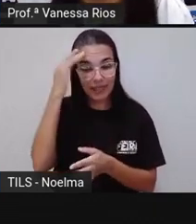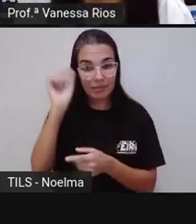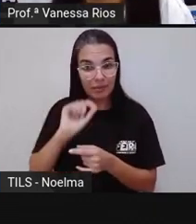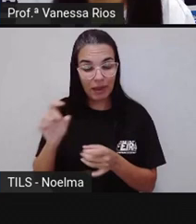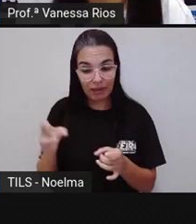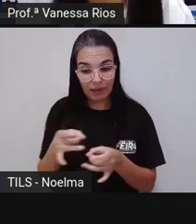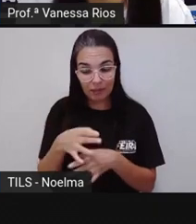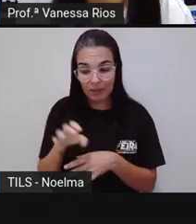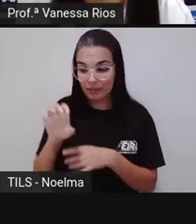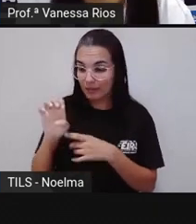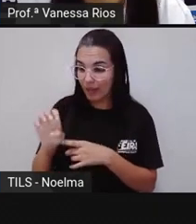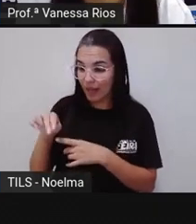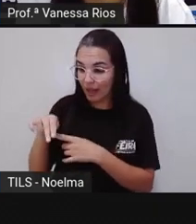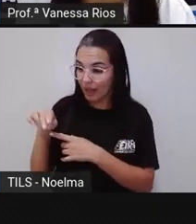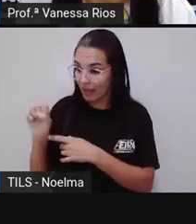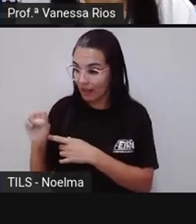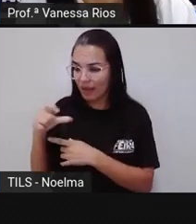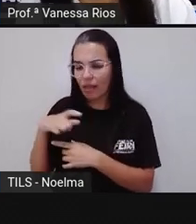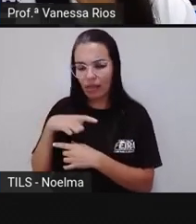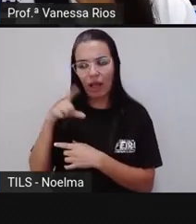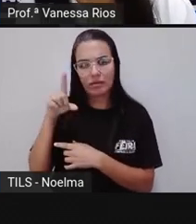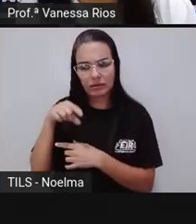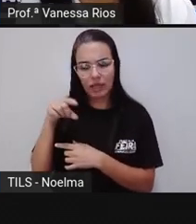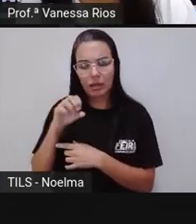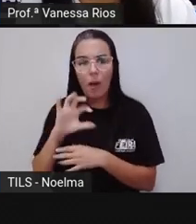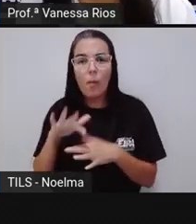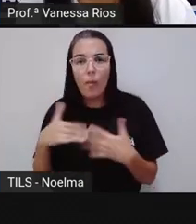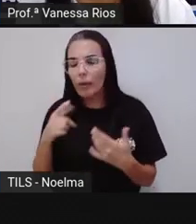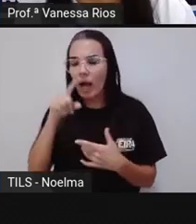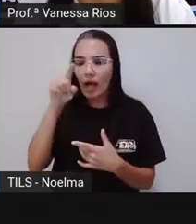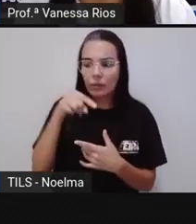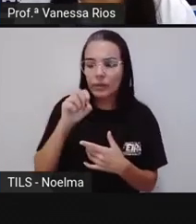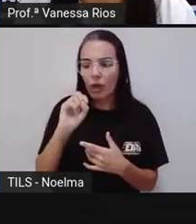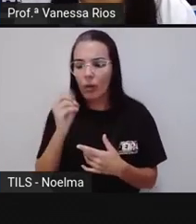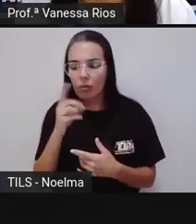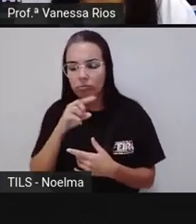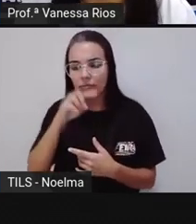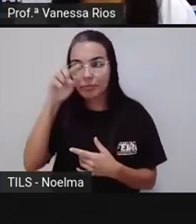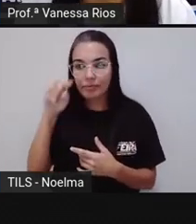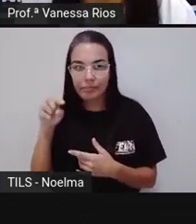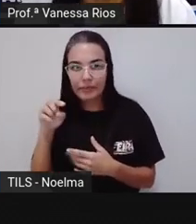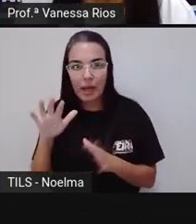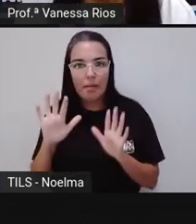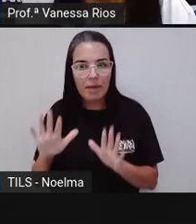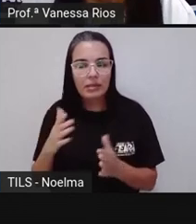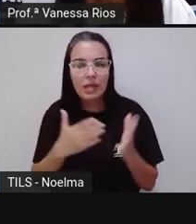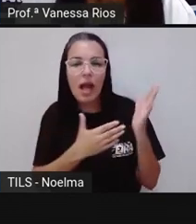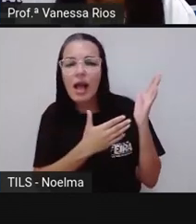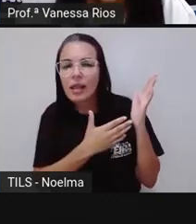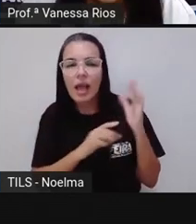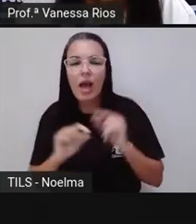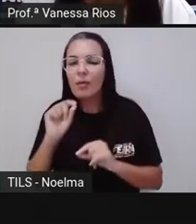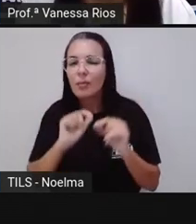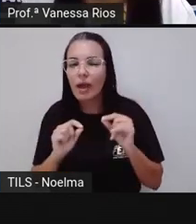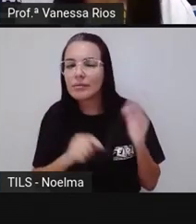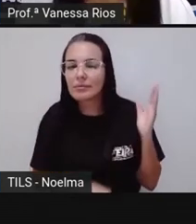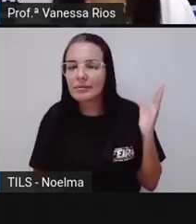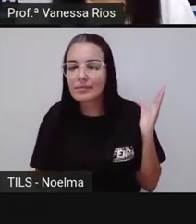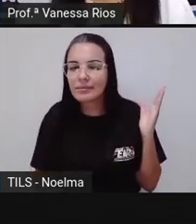que recebe acento nesse caso. Pode ser o acento agudo ou circunflexo, mas nessa situação aqui,